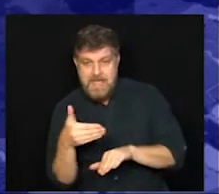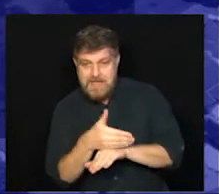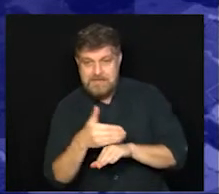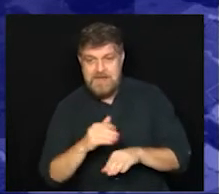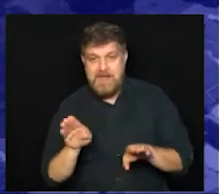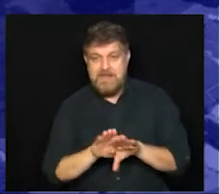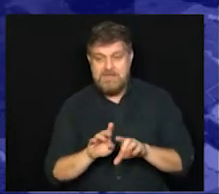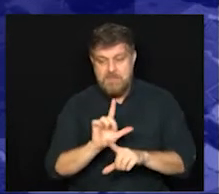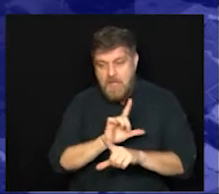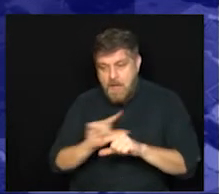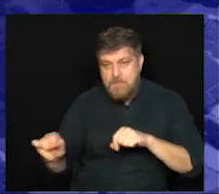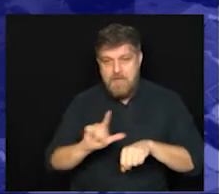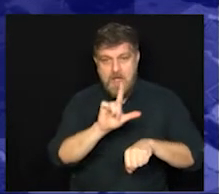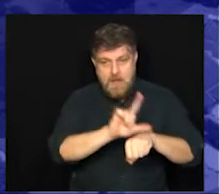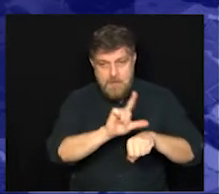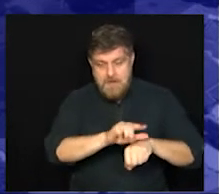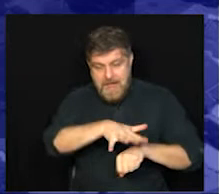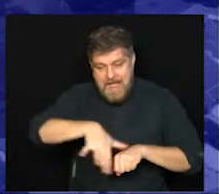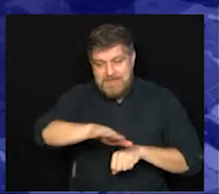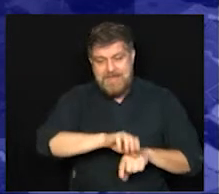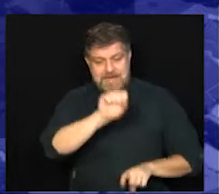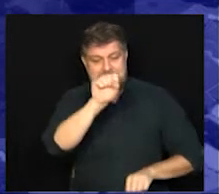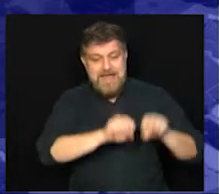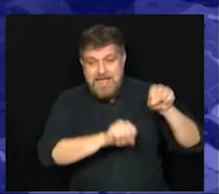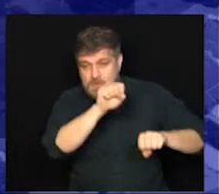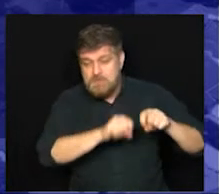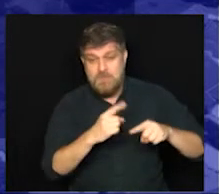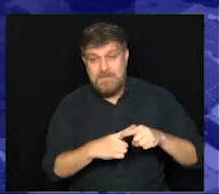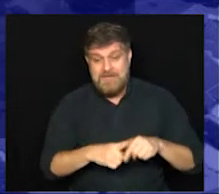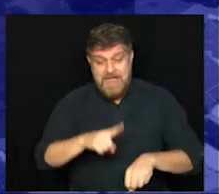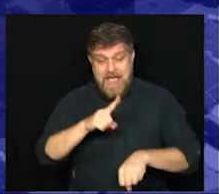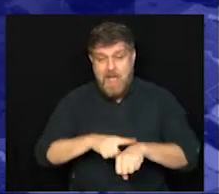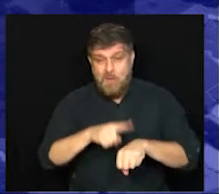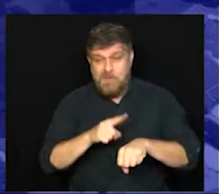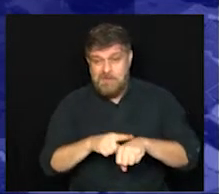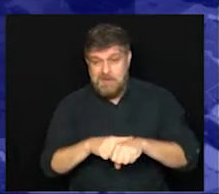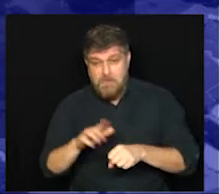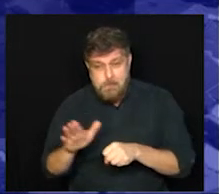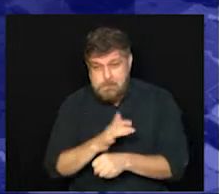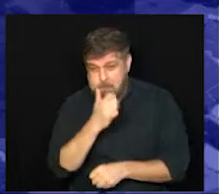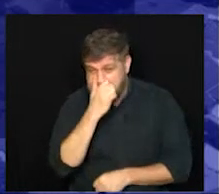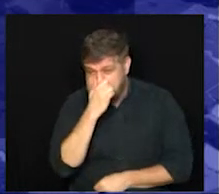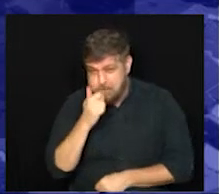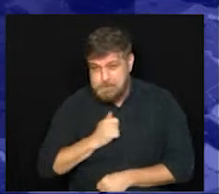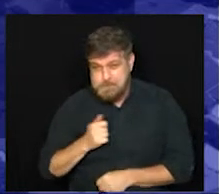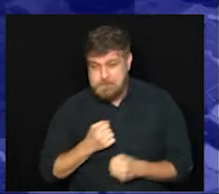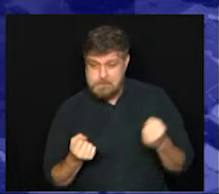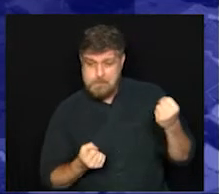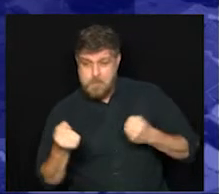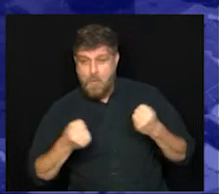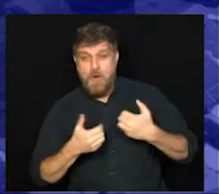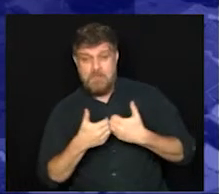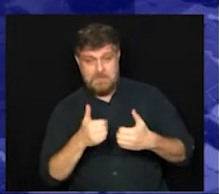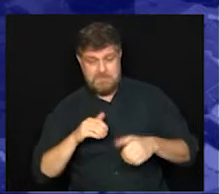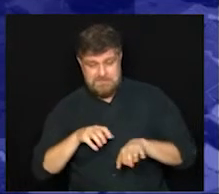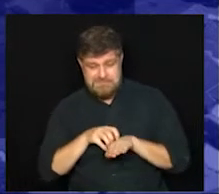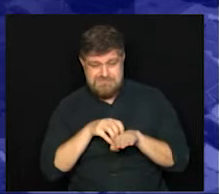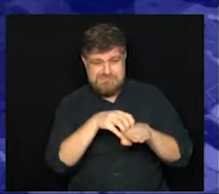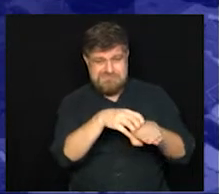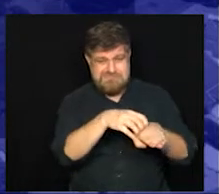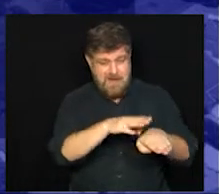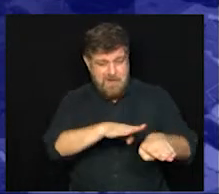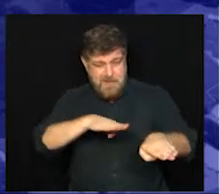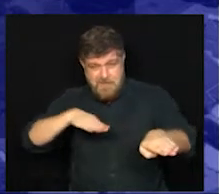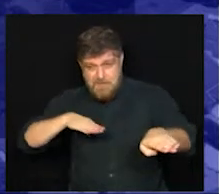de comércio, serviços e indústrias, porque esses horários impactam diretamente no transporte público. Por isso que